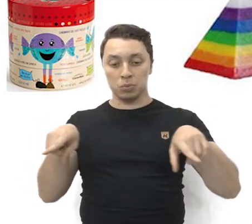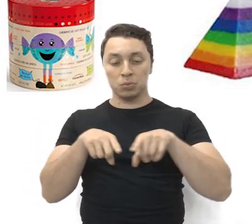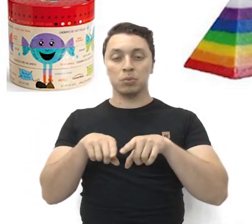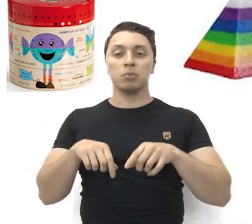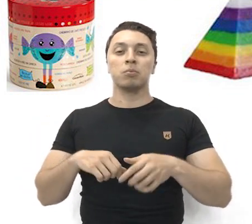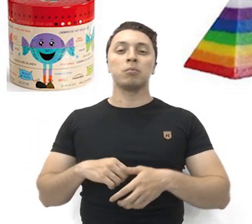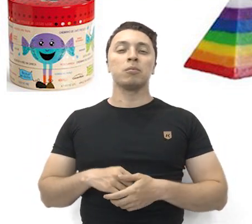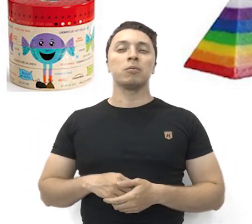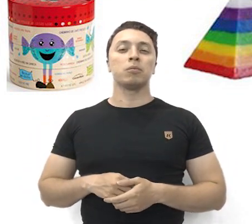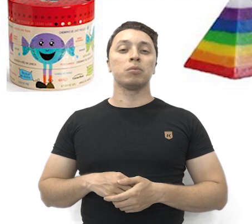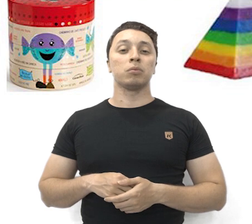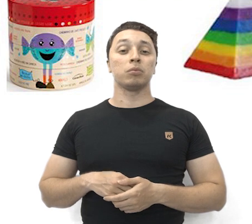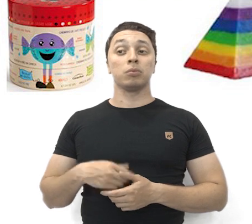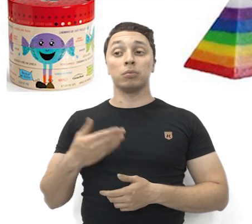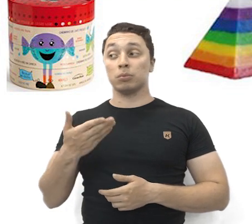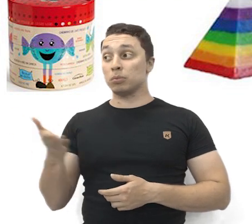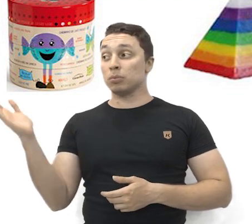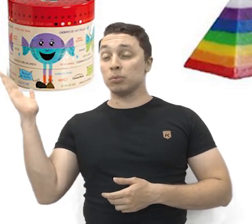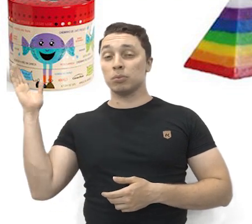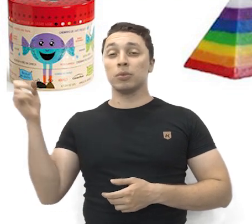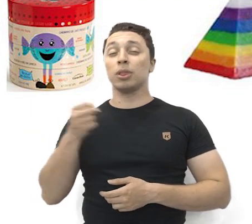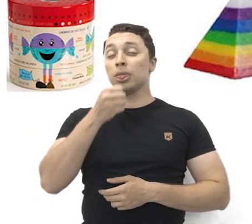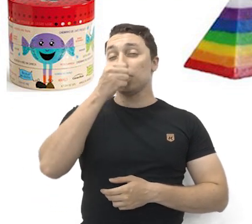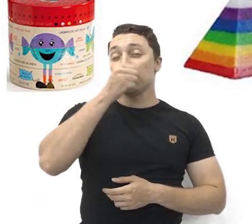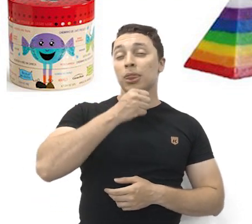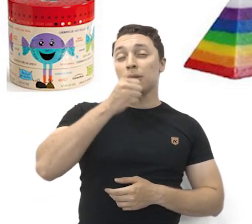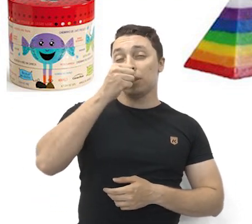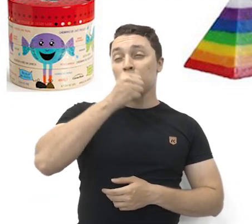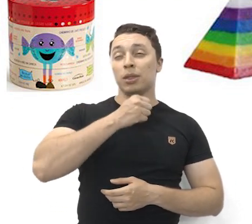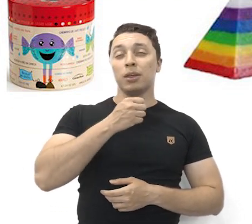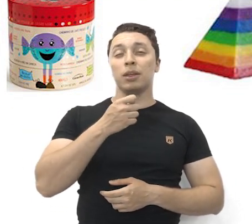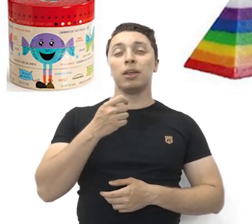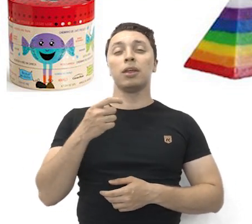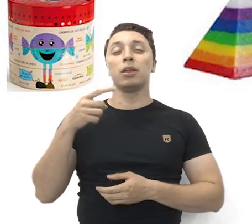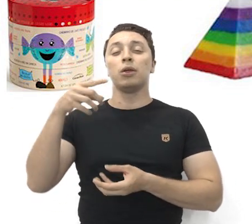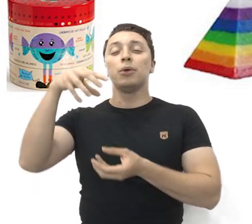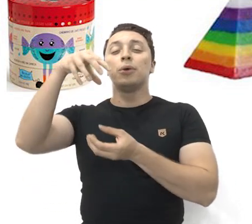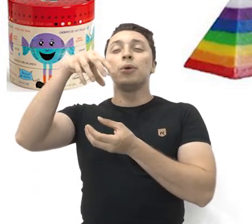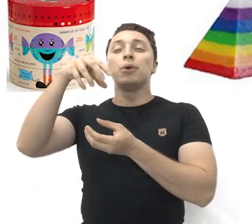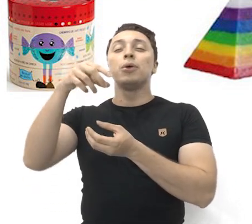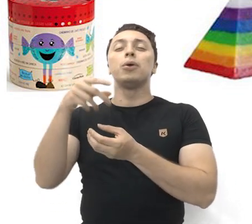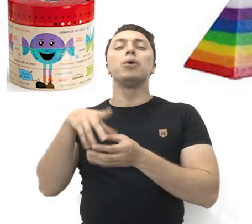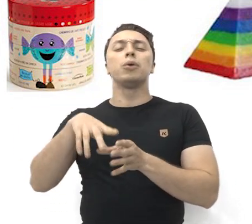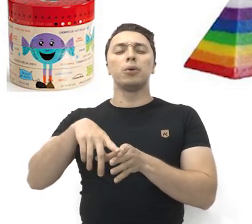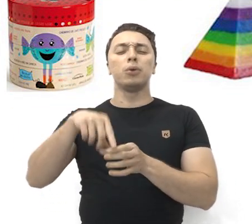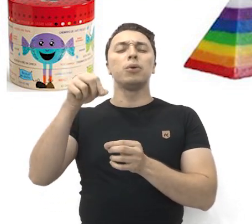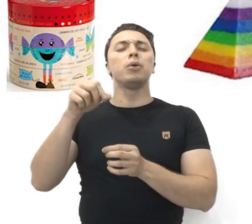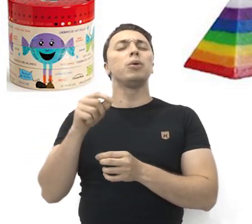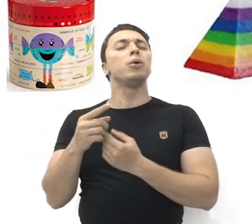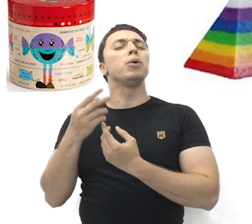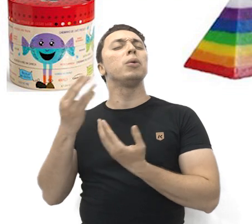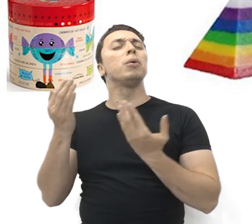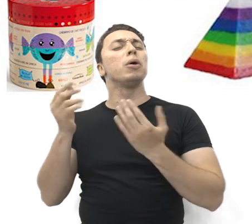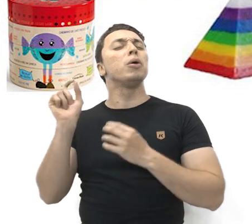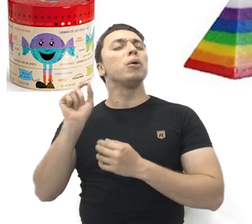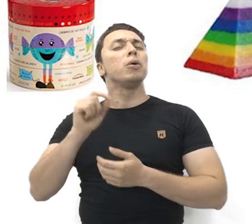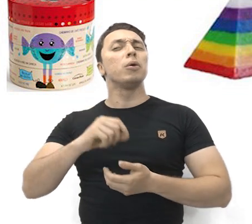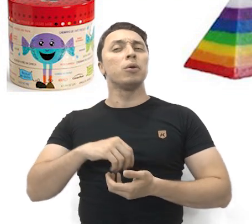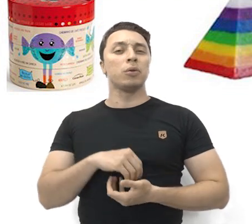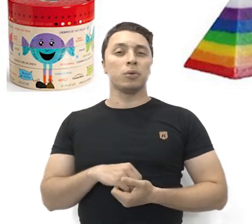Temos aqui o nosso sorvete. A casquinha dele lembra o quê? O cone. E esse dado?